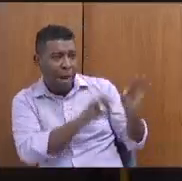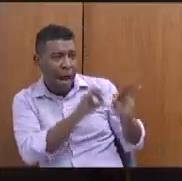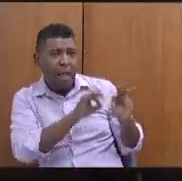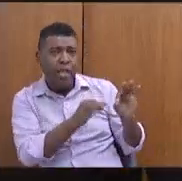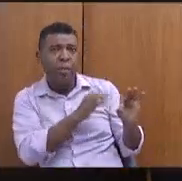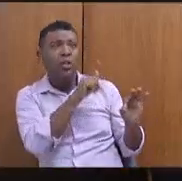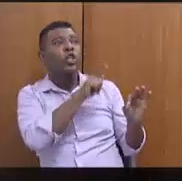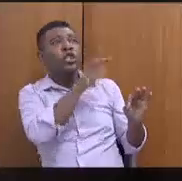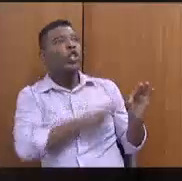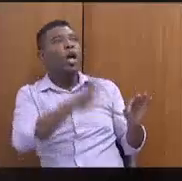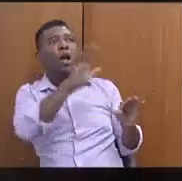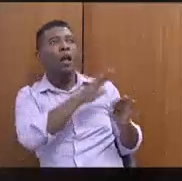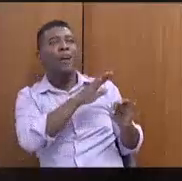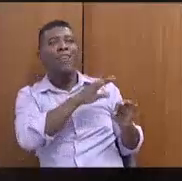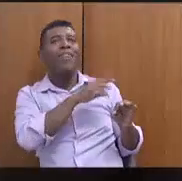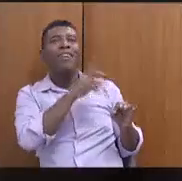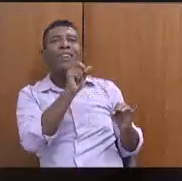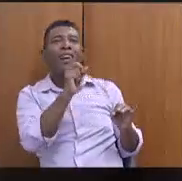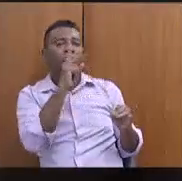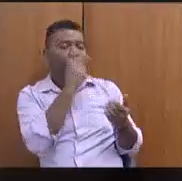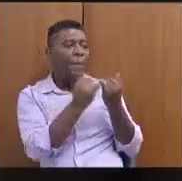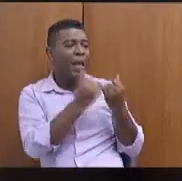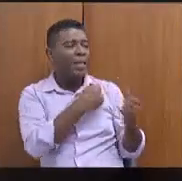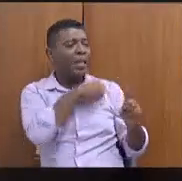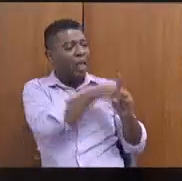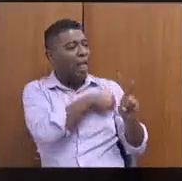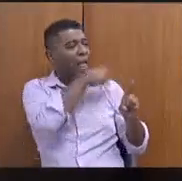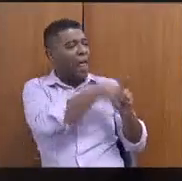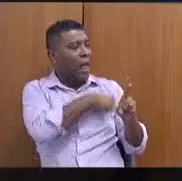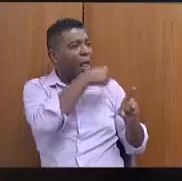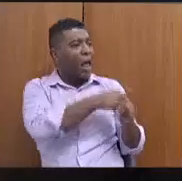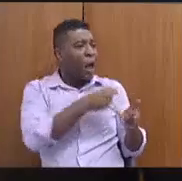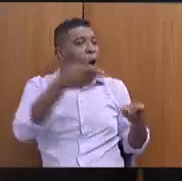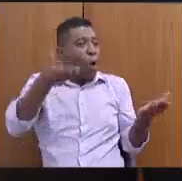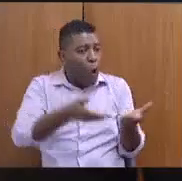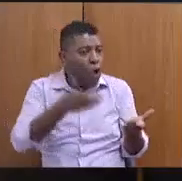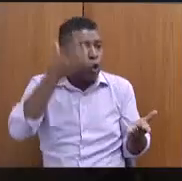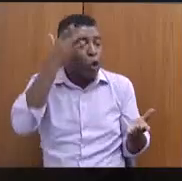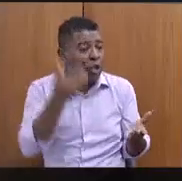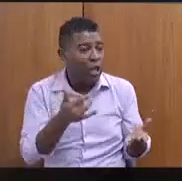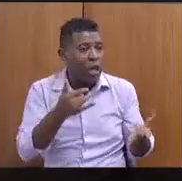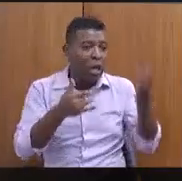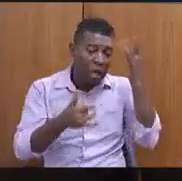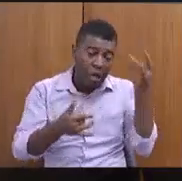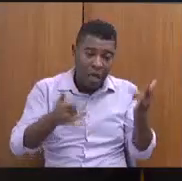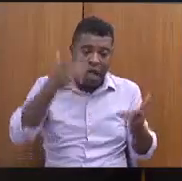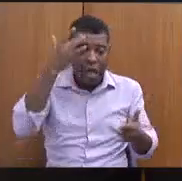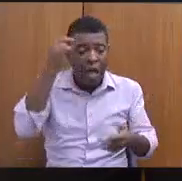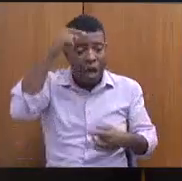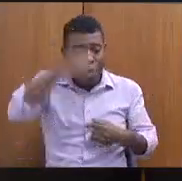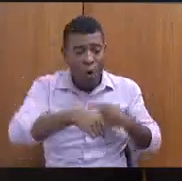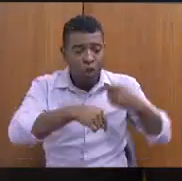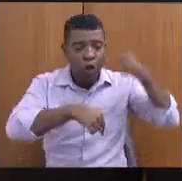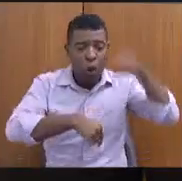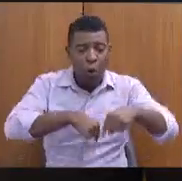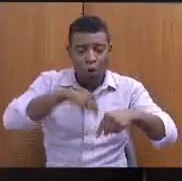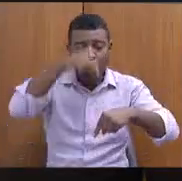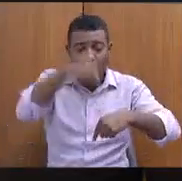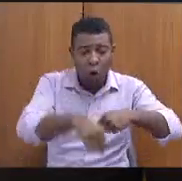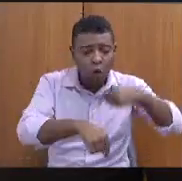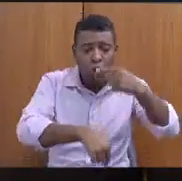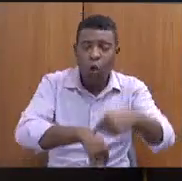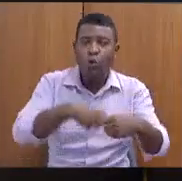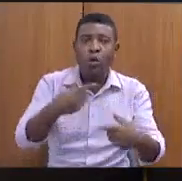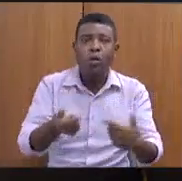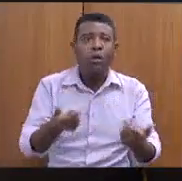batalhando. É um dia de cada vez. E nós precisamos de um fortalecimento enquanto Estado para que essa seja uma